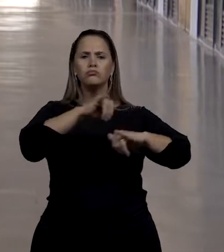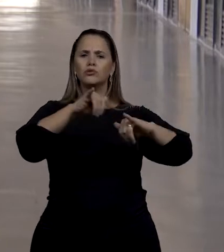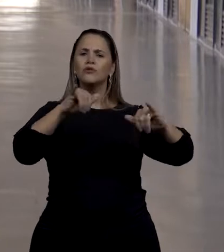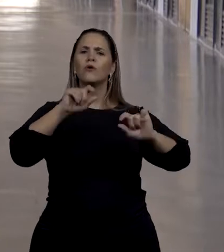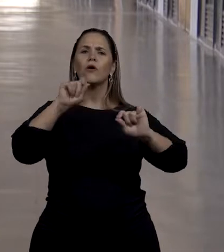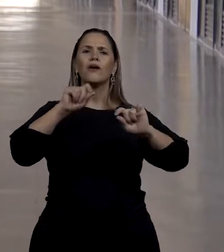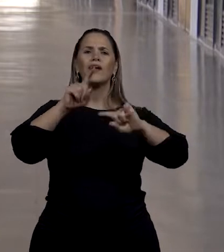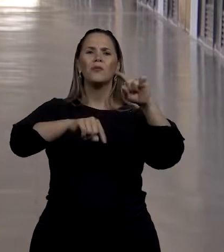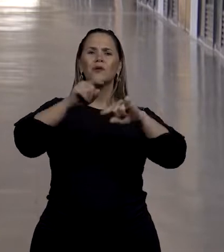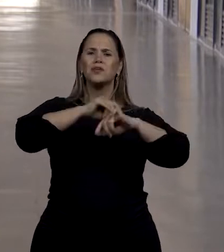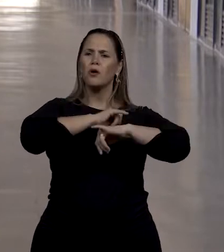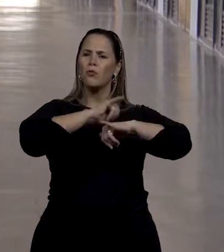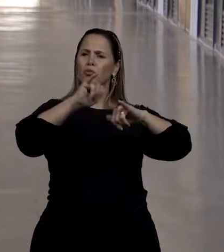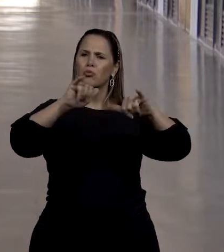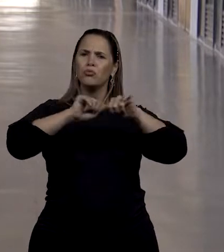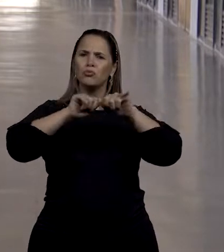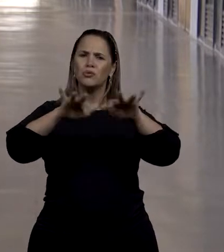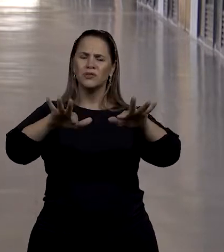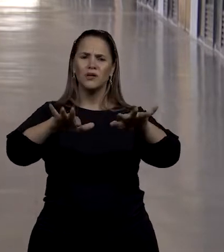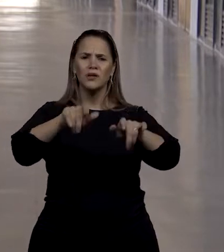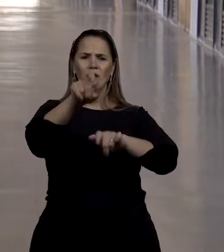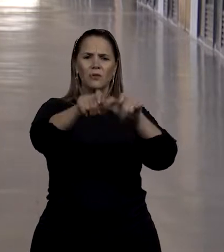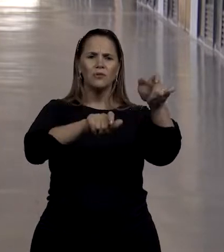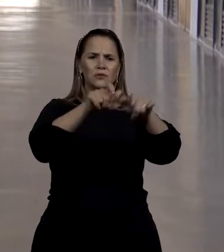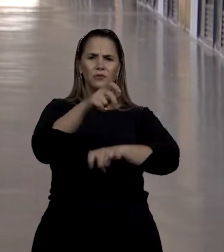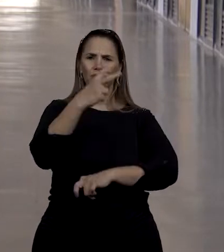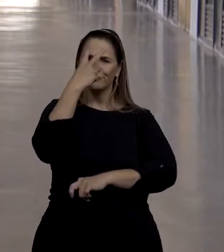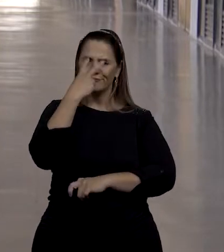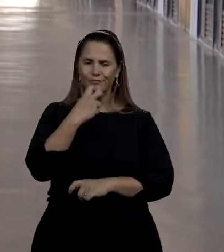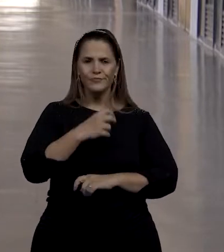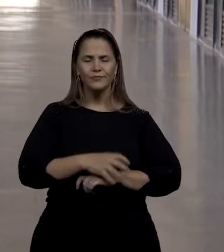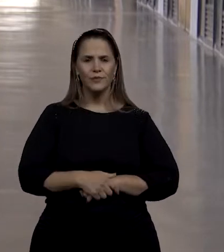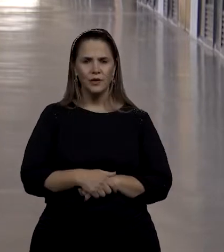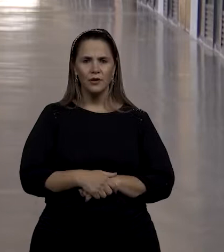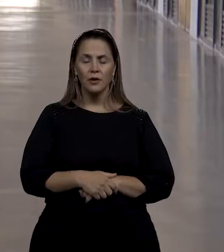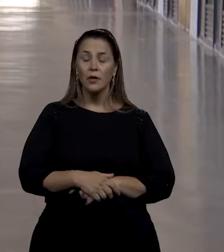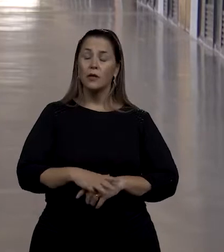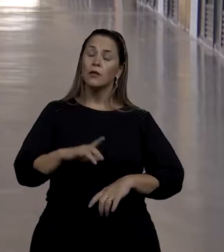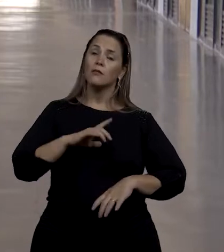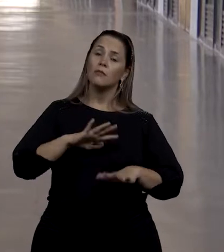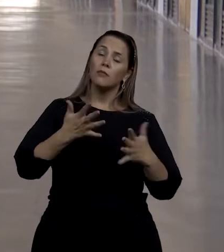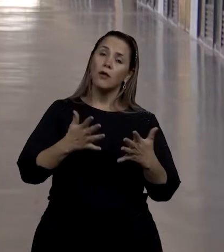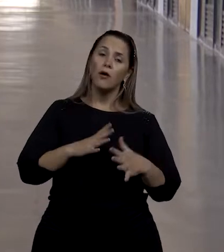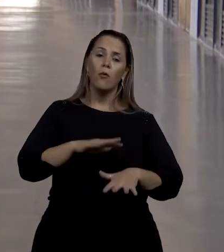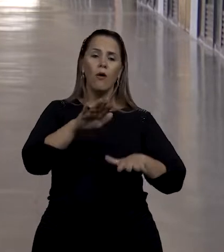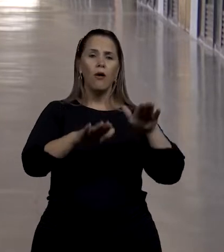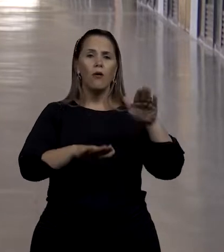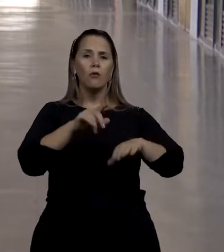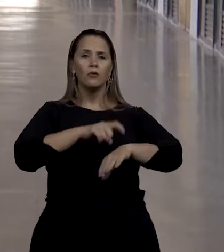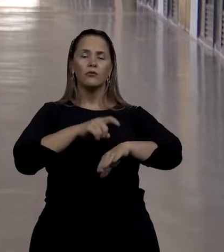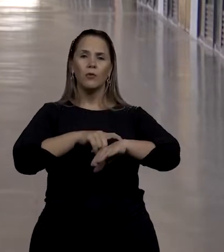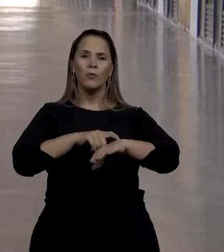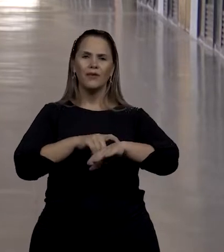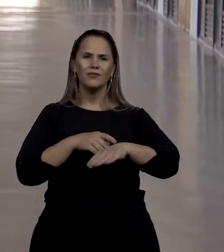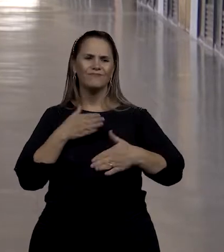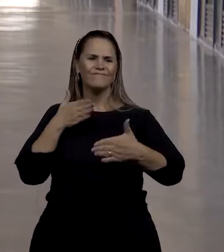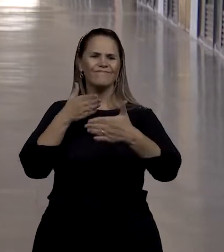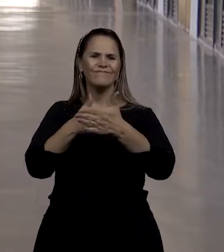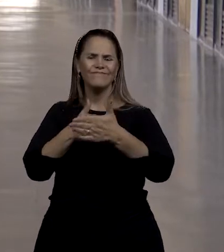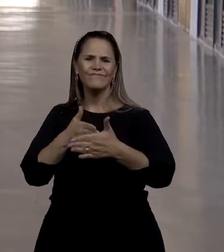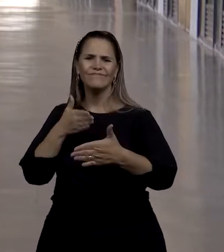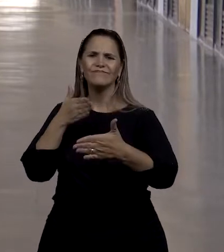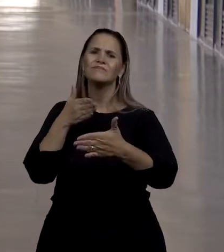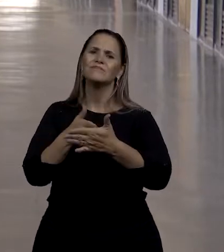acessível para pessoas com deficiência visual. Então, muitas vezes, a barreira maior envolve